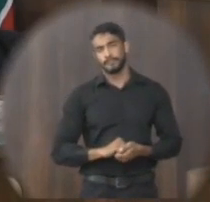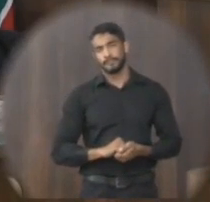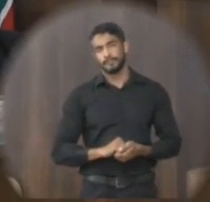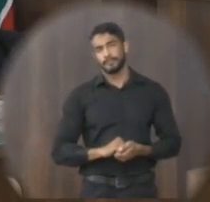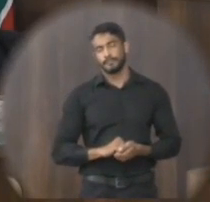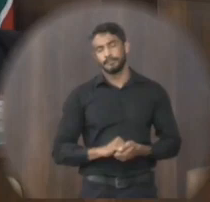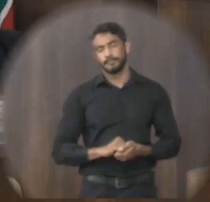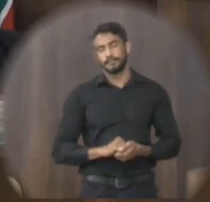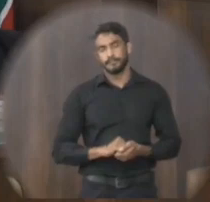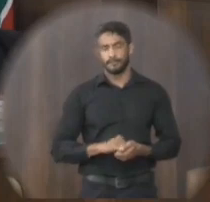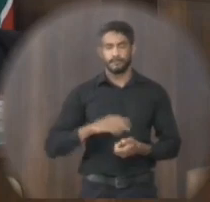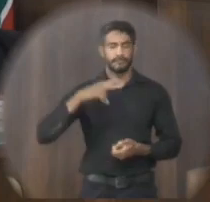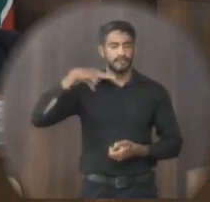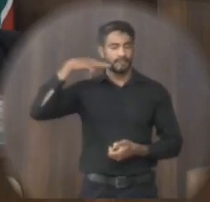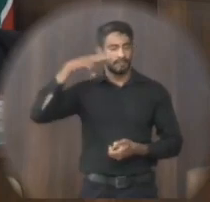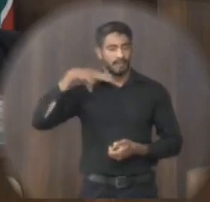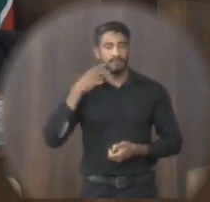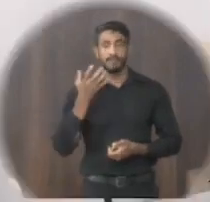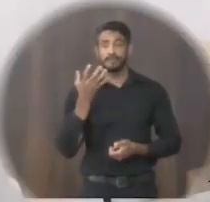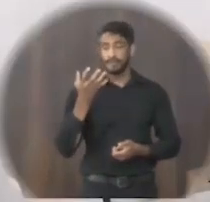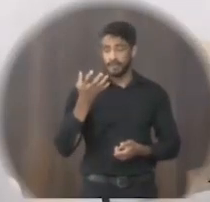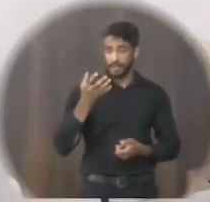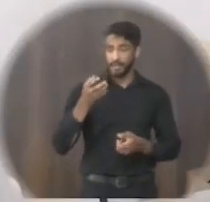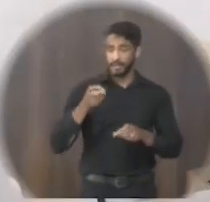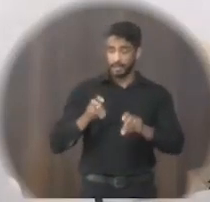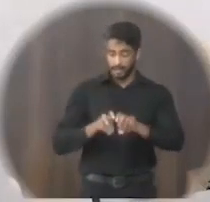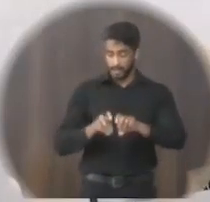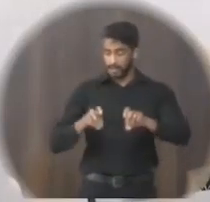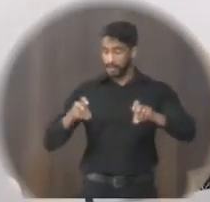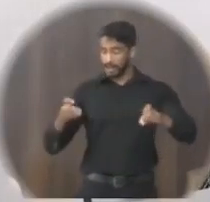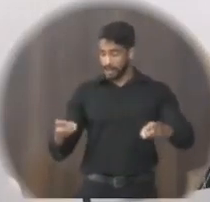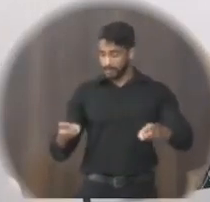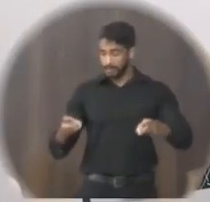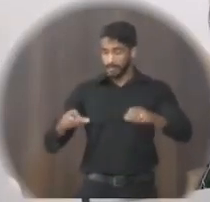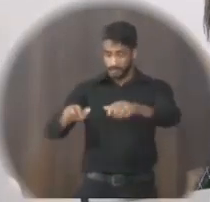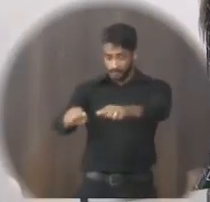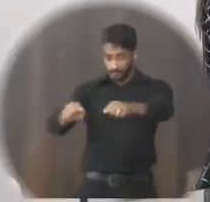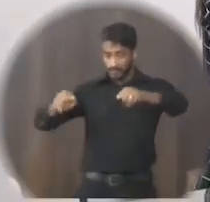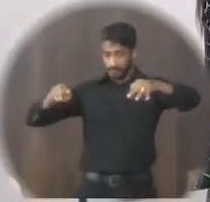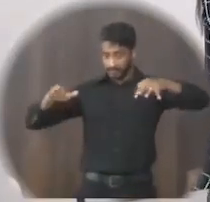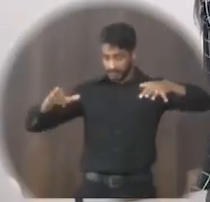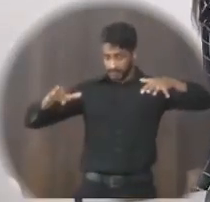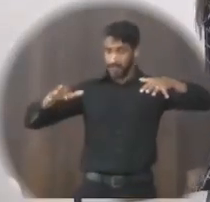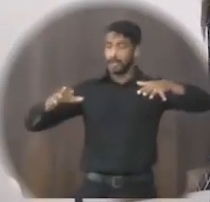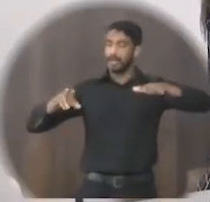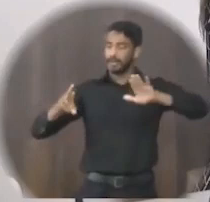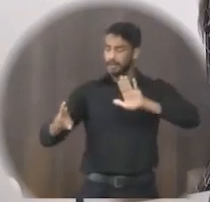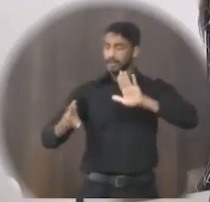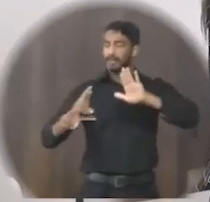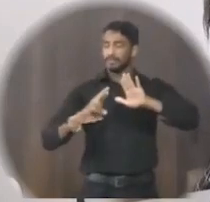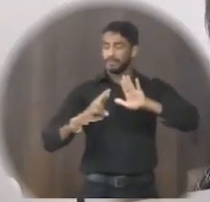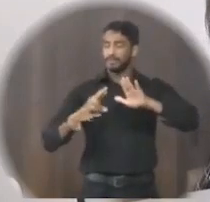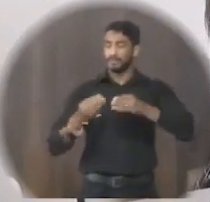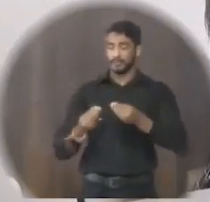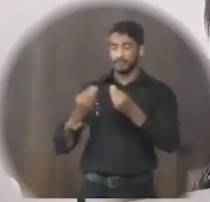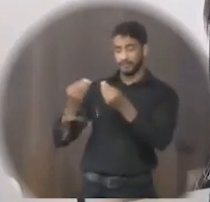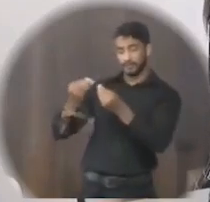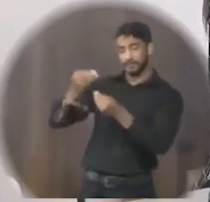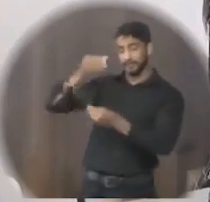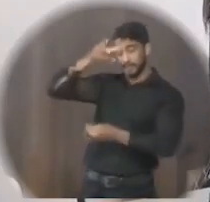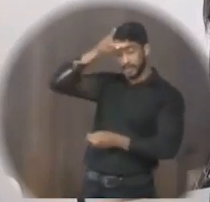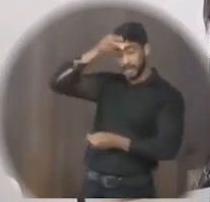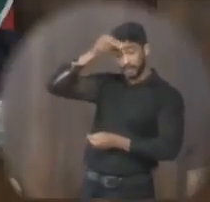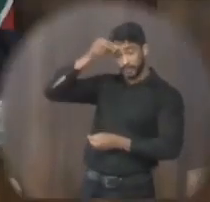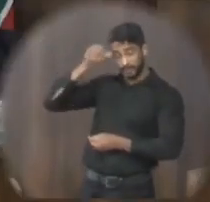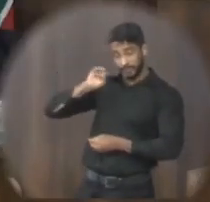senhores vereadores requer-se à mesa ouvido plenário e na forma regimental o envio de expediente ao prefeito municipal de Janaúba